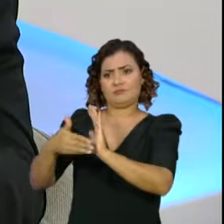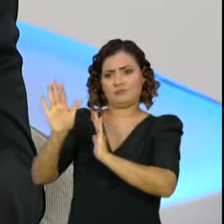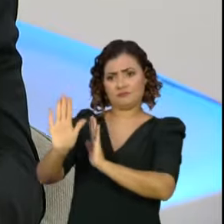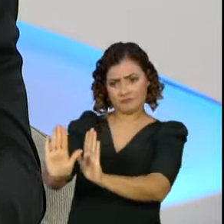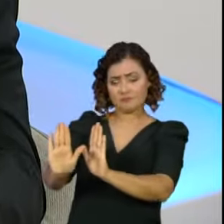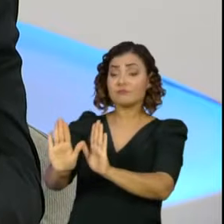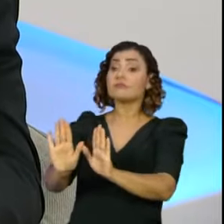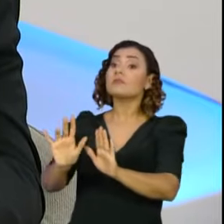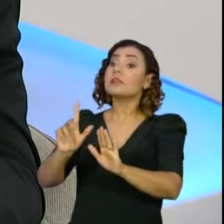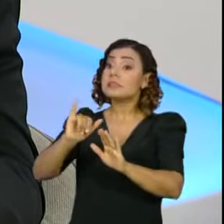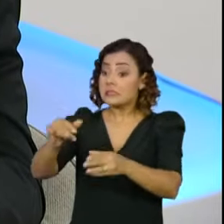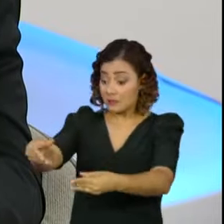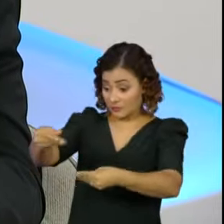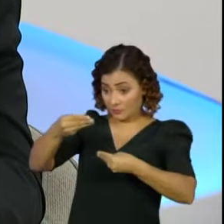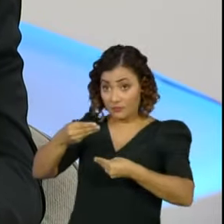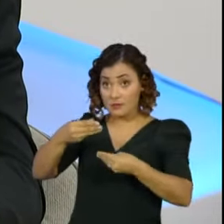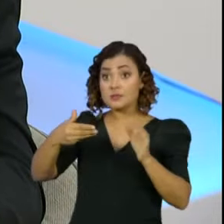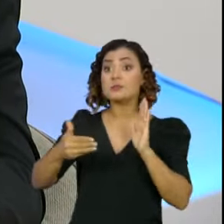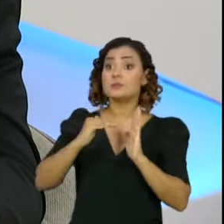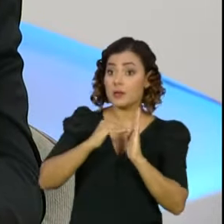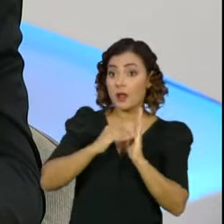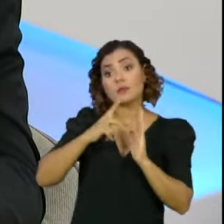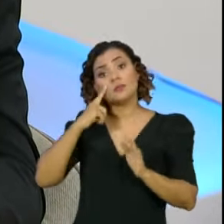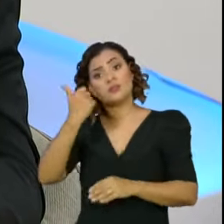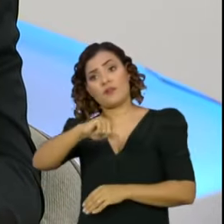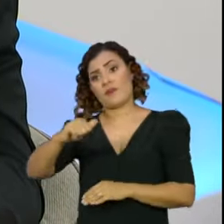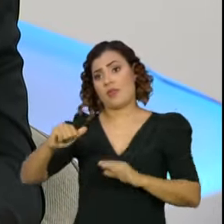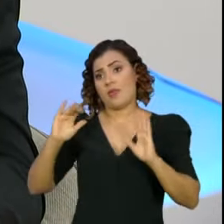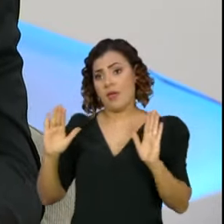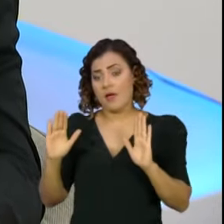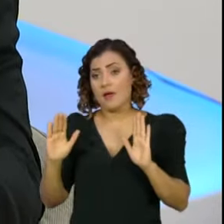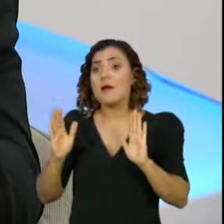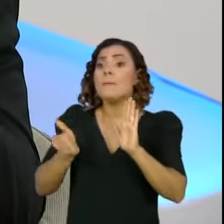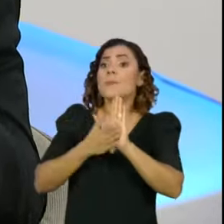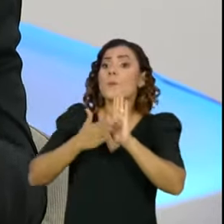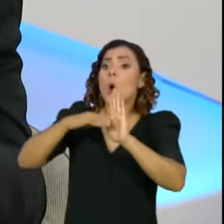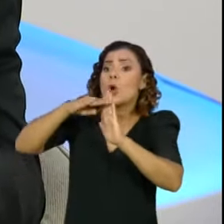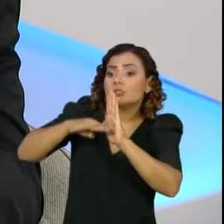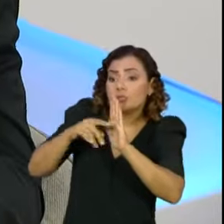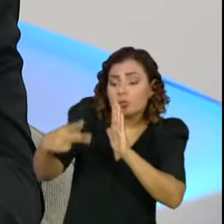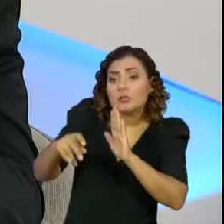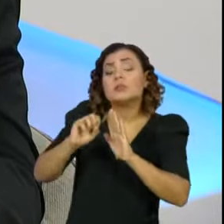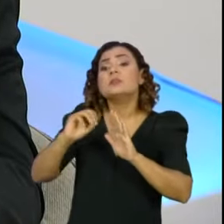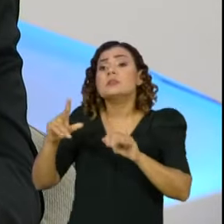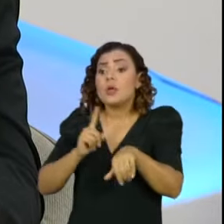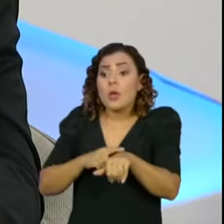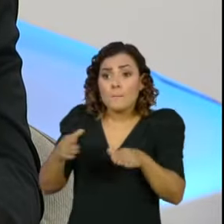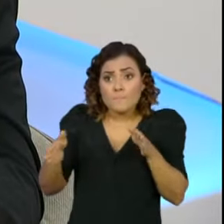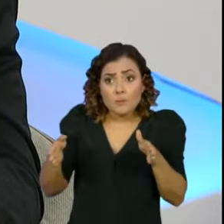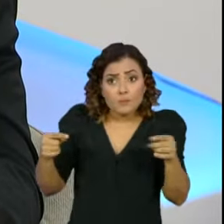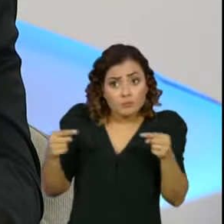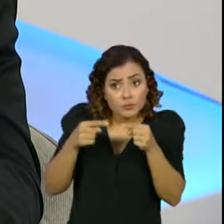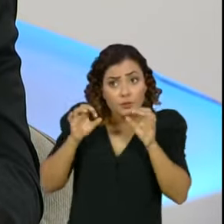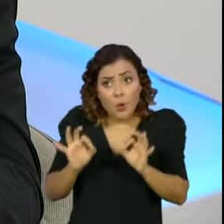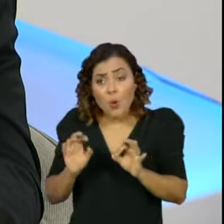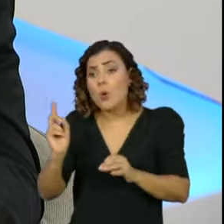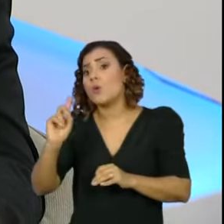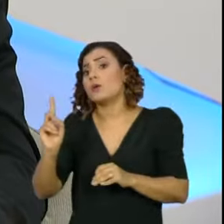Deputados e, quando chegar ao Senado Federal, nós vamos avaliar tanto o mérito da proposição quanto a oportunidade de se pautar ou não.